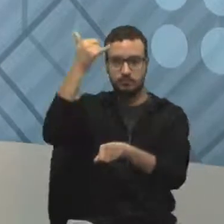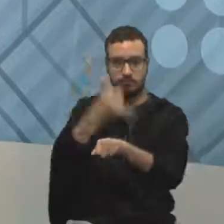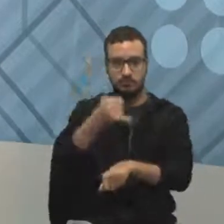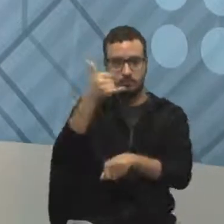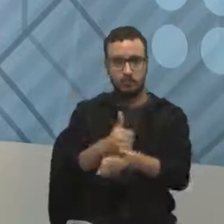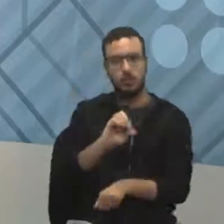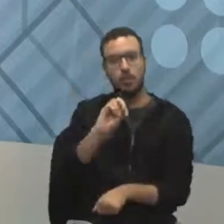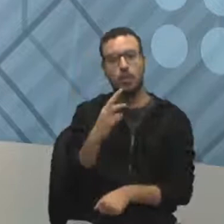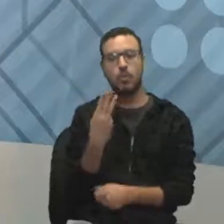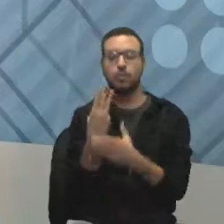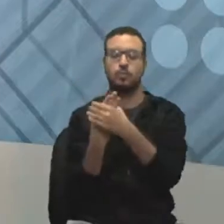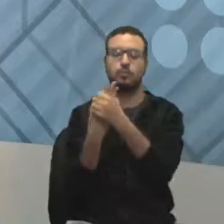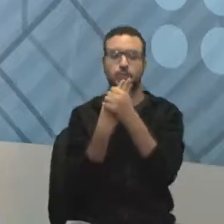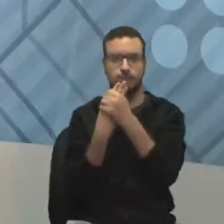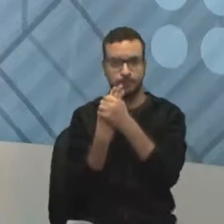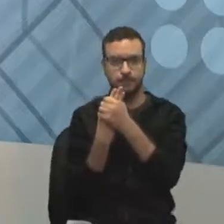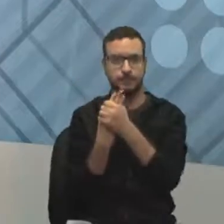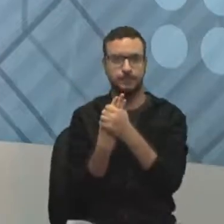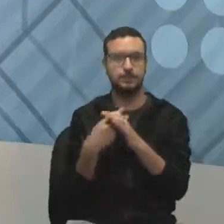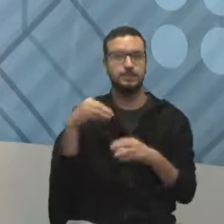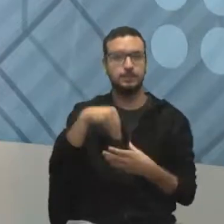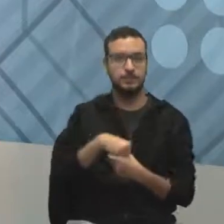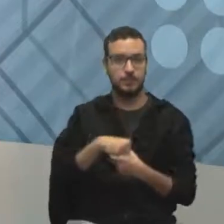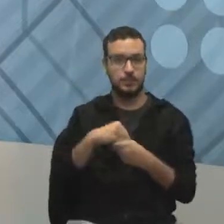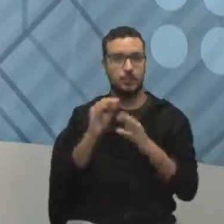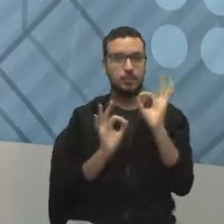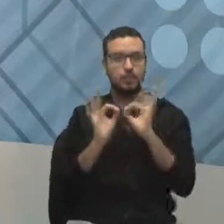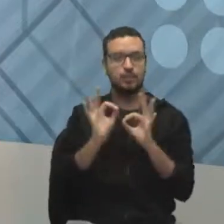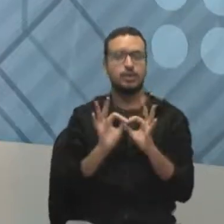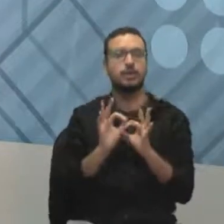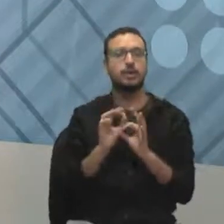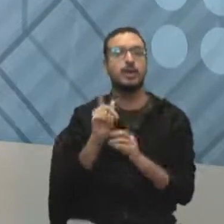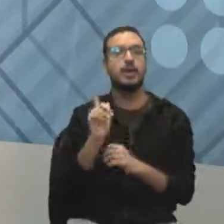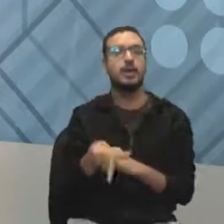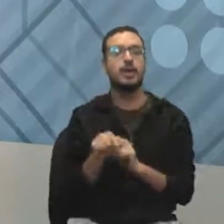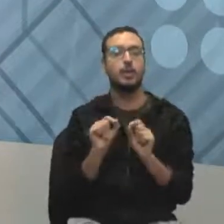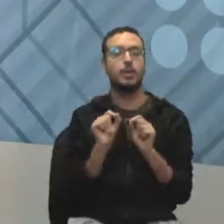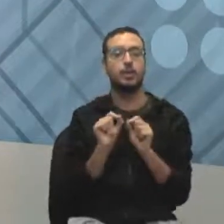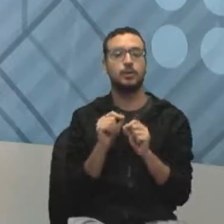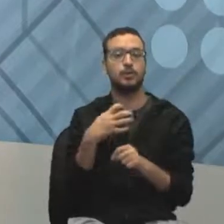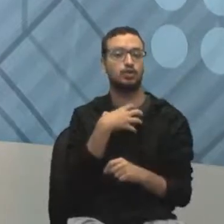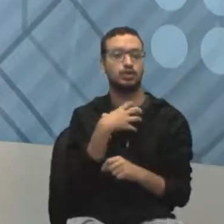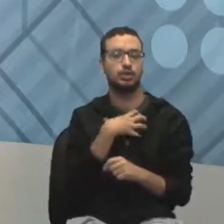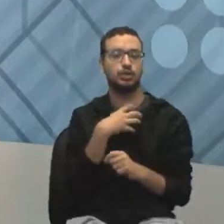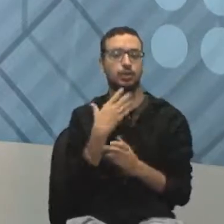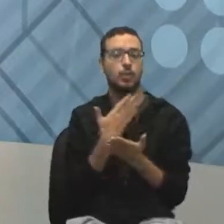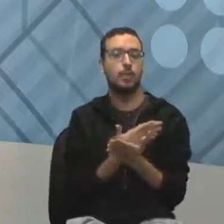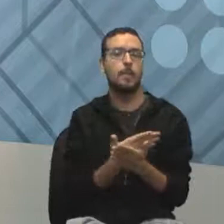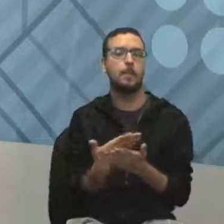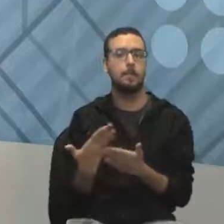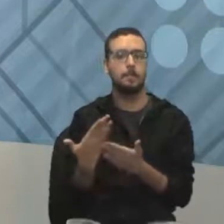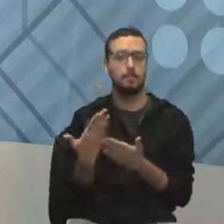a tríplice restrição de um projeto. São aqueles que dão o formato inicial ao projeto. Bom, o que eu estou